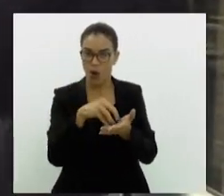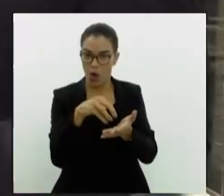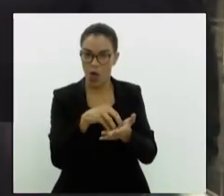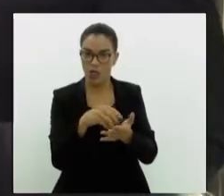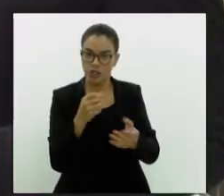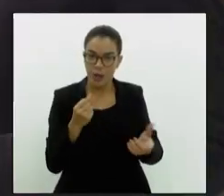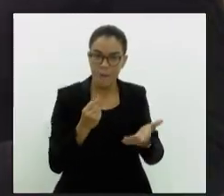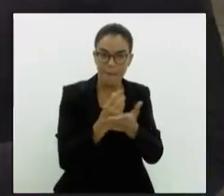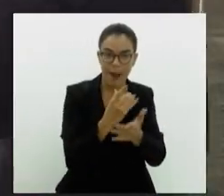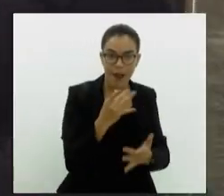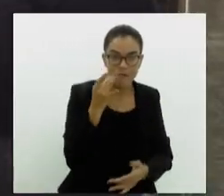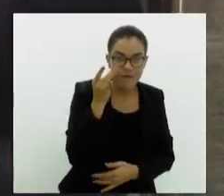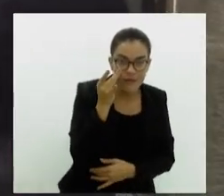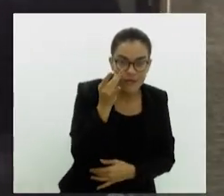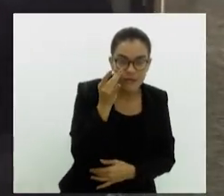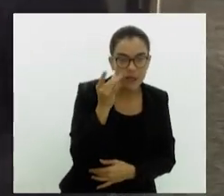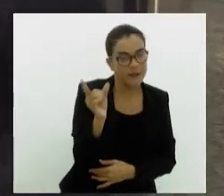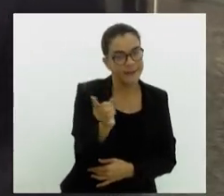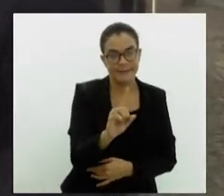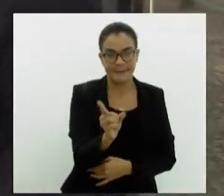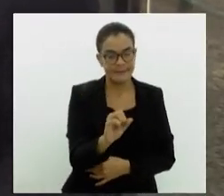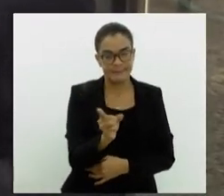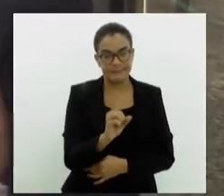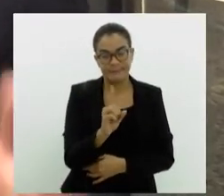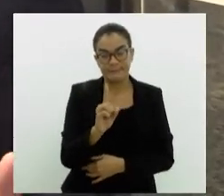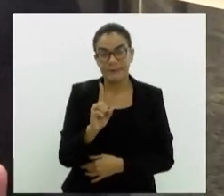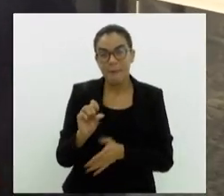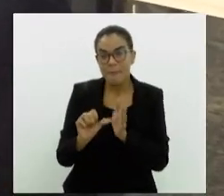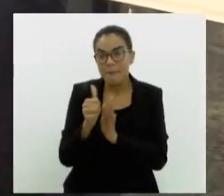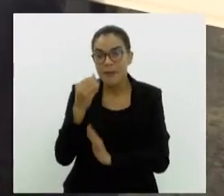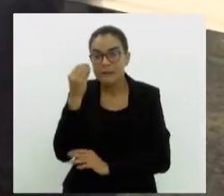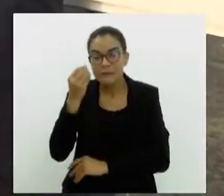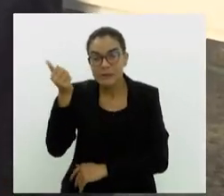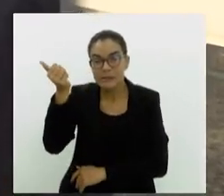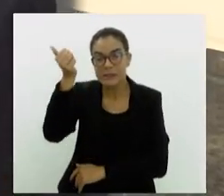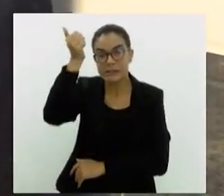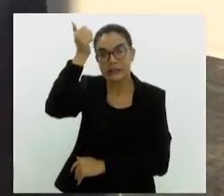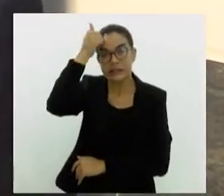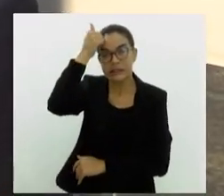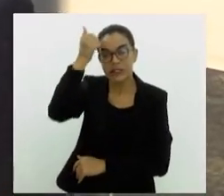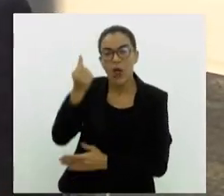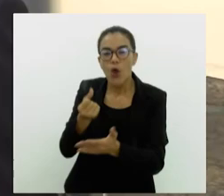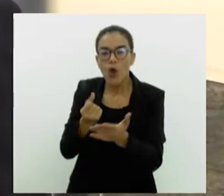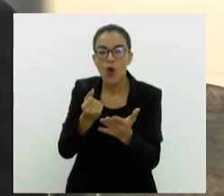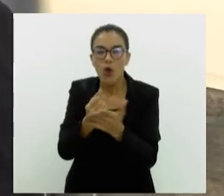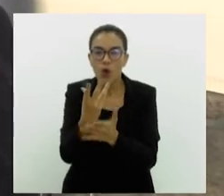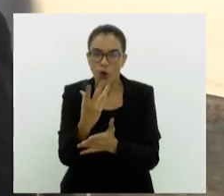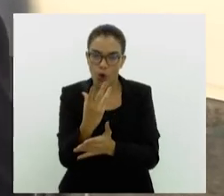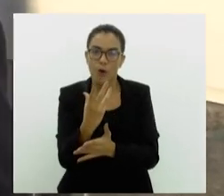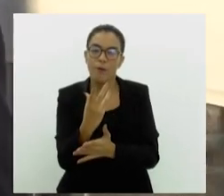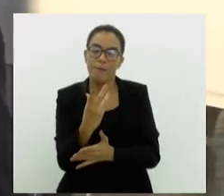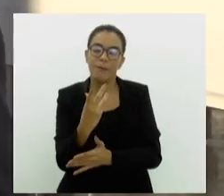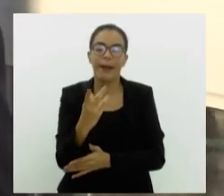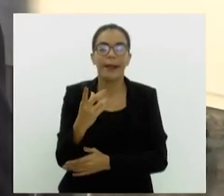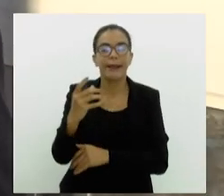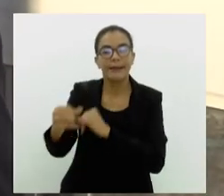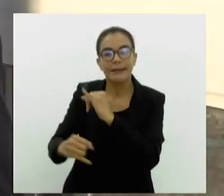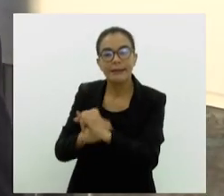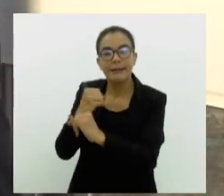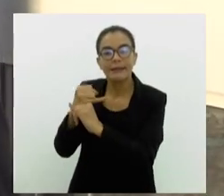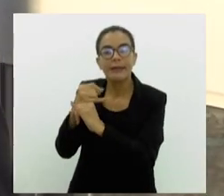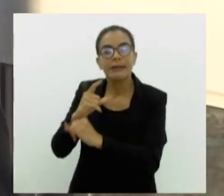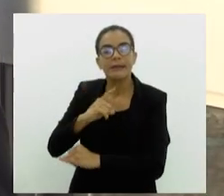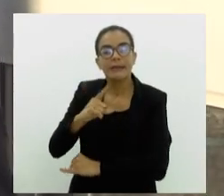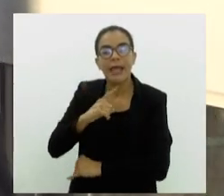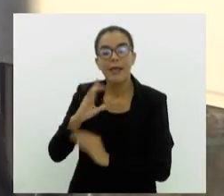Não. A principal diferença, na verdade, se trata do direito do arrependimento. Então os consumidores que efetuaram a compra fora do estabelecimento comercial, eles